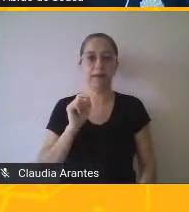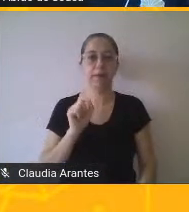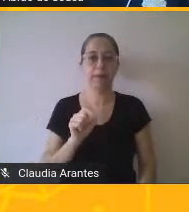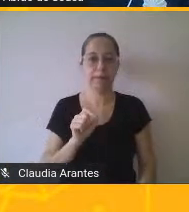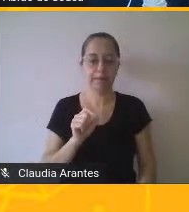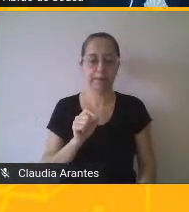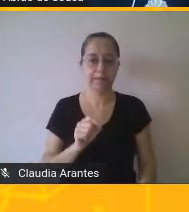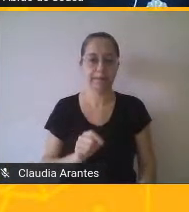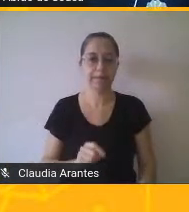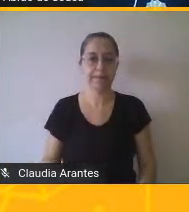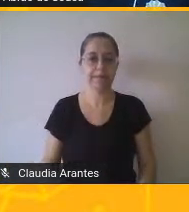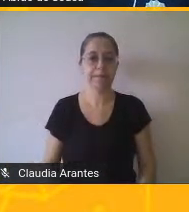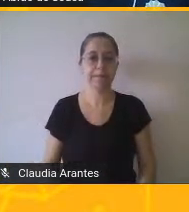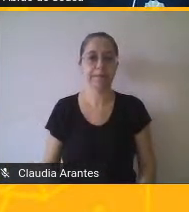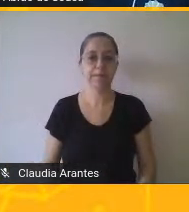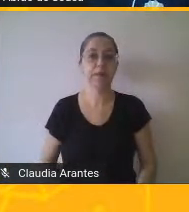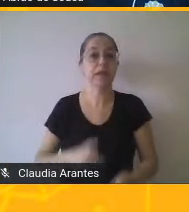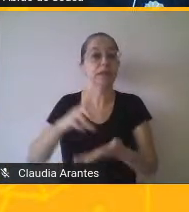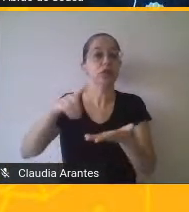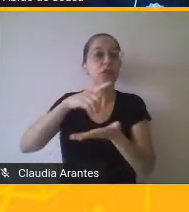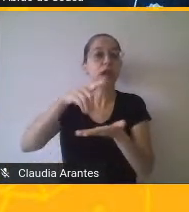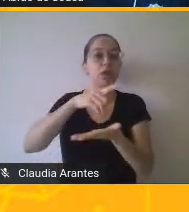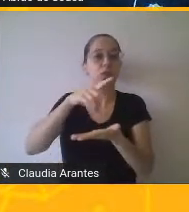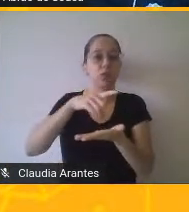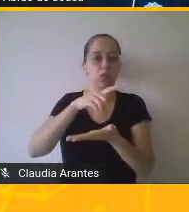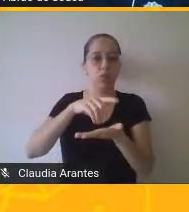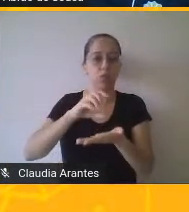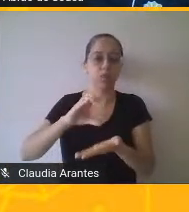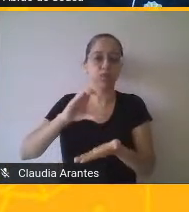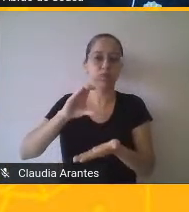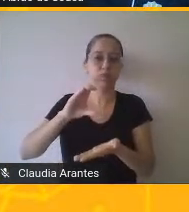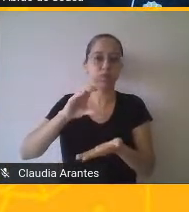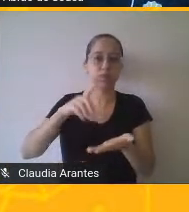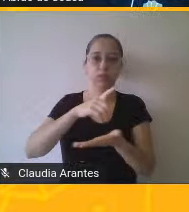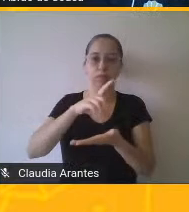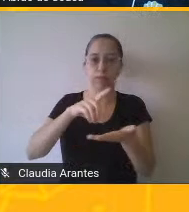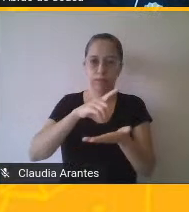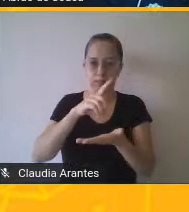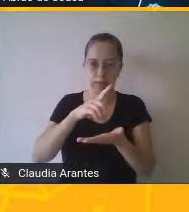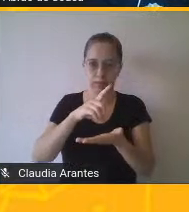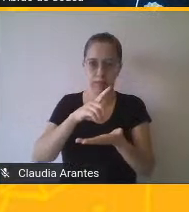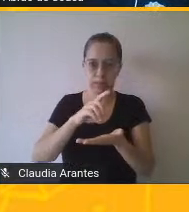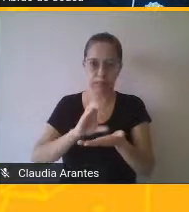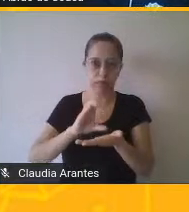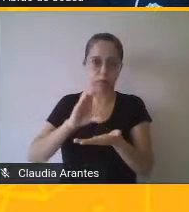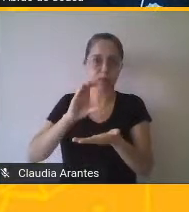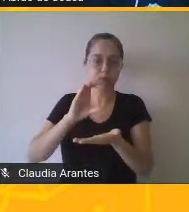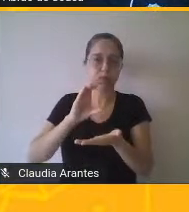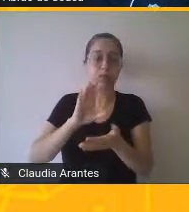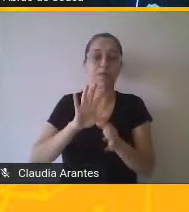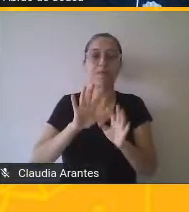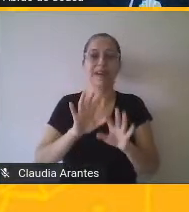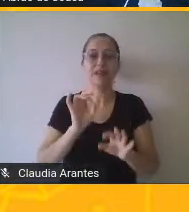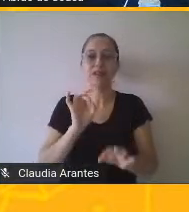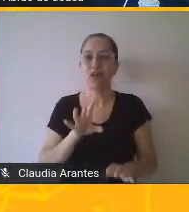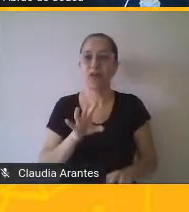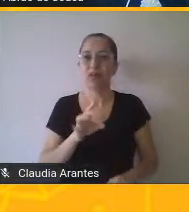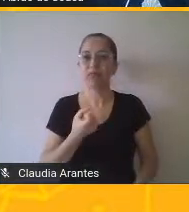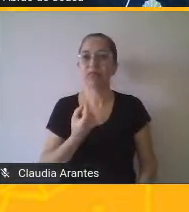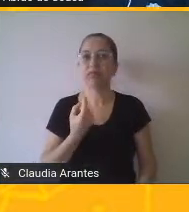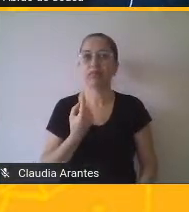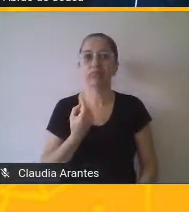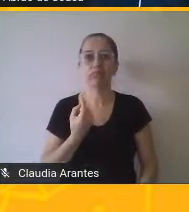o dicionário, um vocabulário. Mas não é só nisso, não.